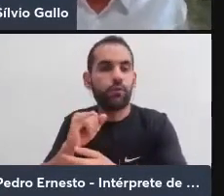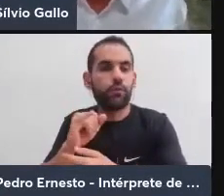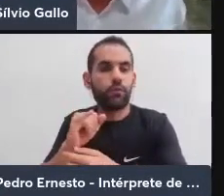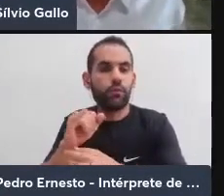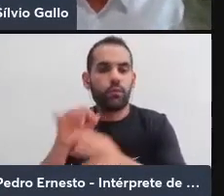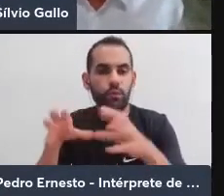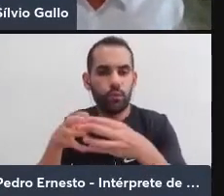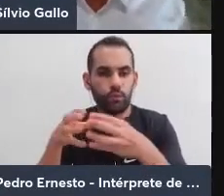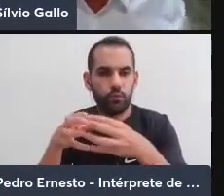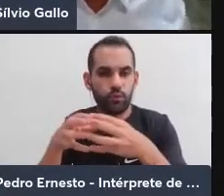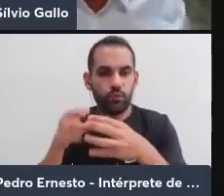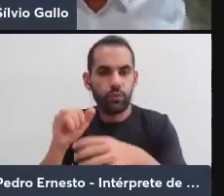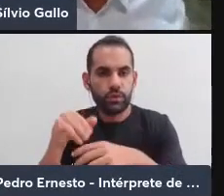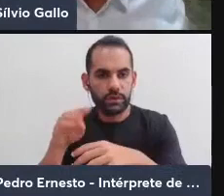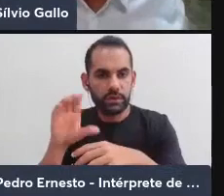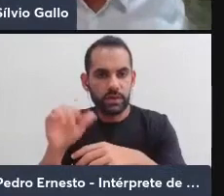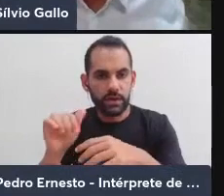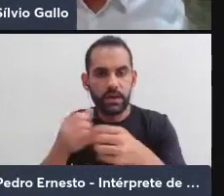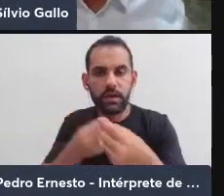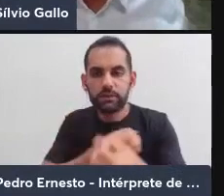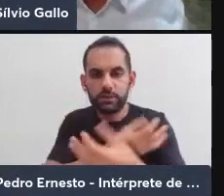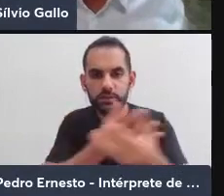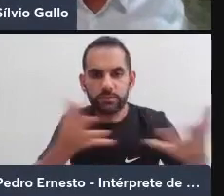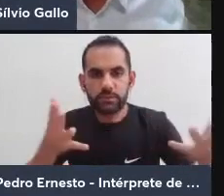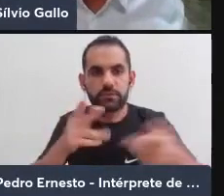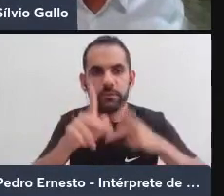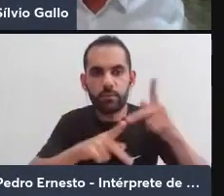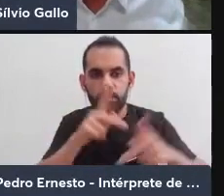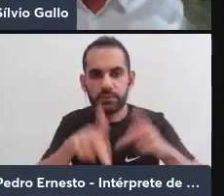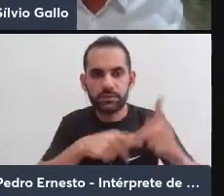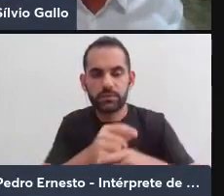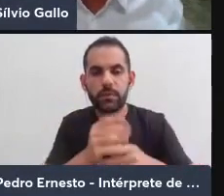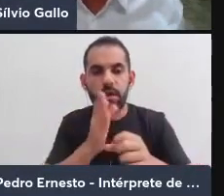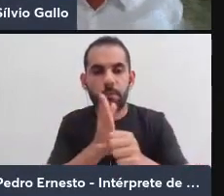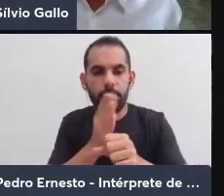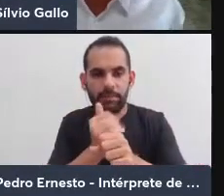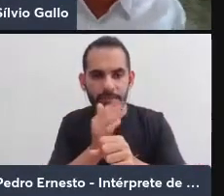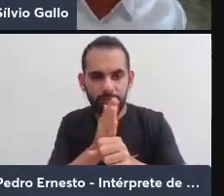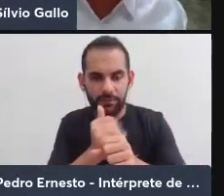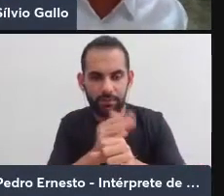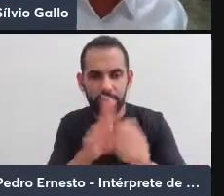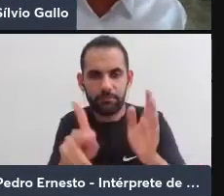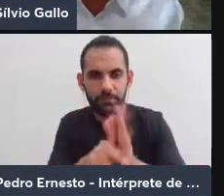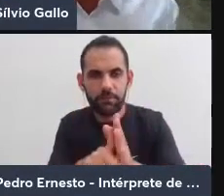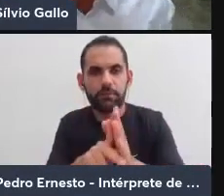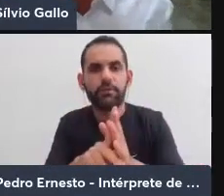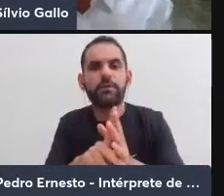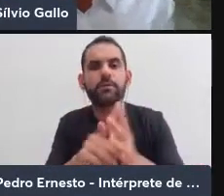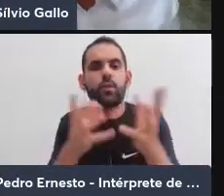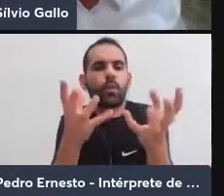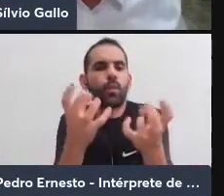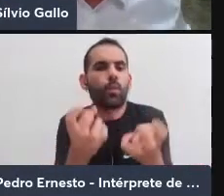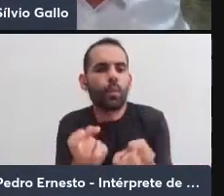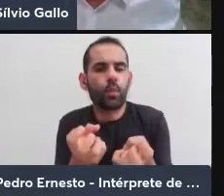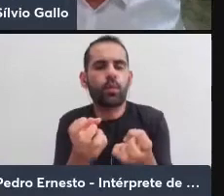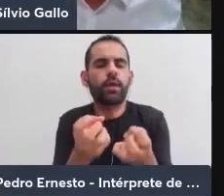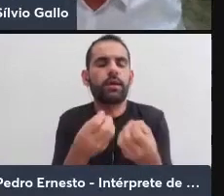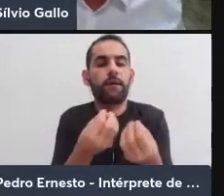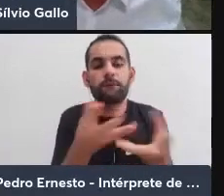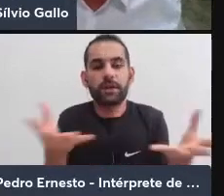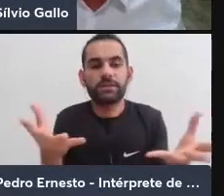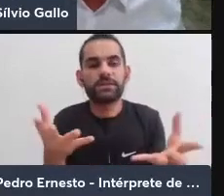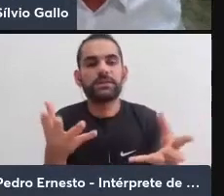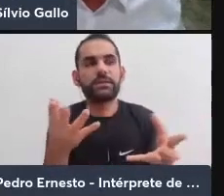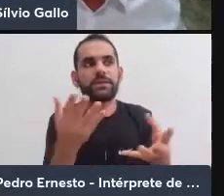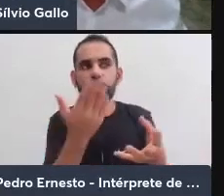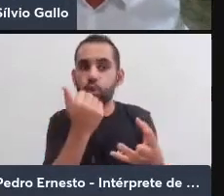o governante, distribuía para a população essas batatas desidratadas que eram reidratadas e serviam de fonte de